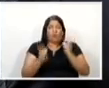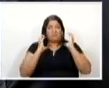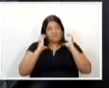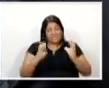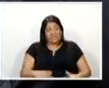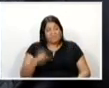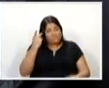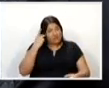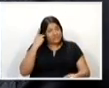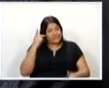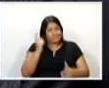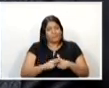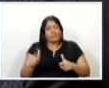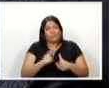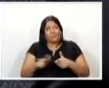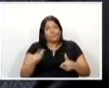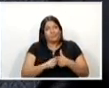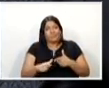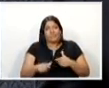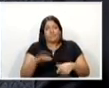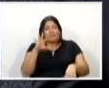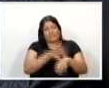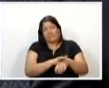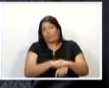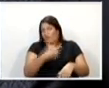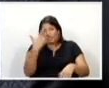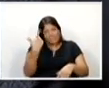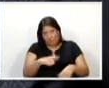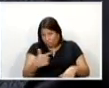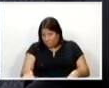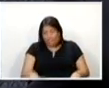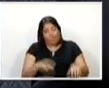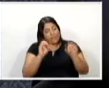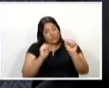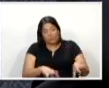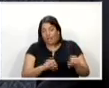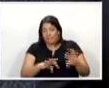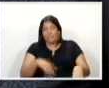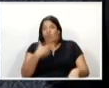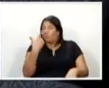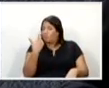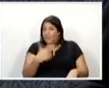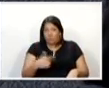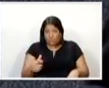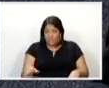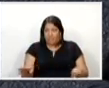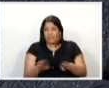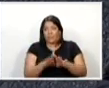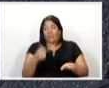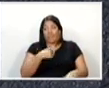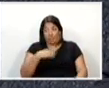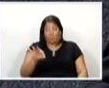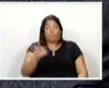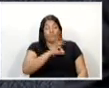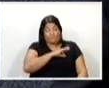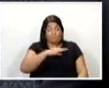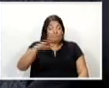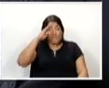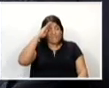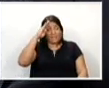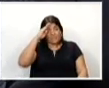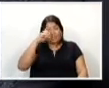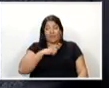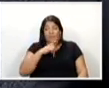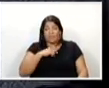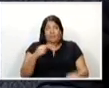paulistano ultimamente, não só na falta de segurança, como educação, como agora, no meu caso, eu sou policial militar, estou tratando até da